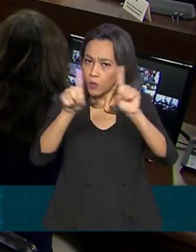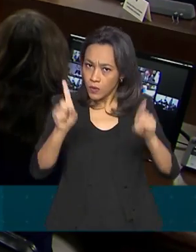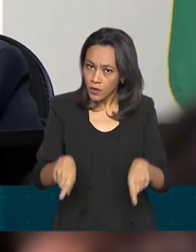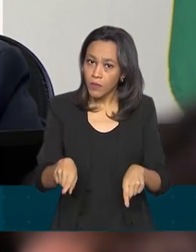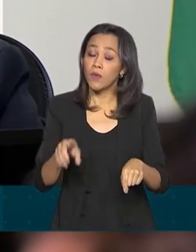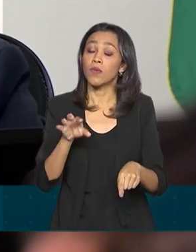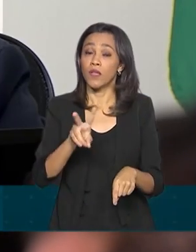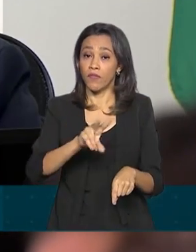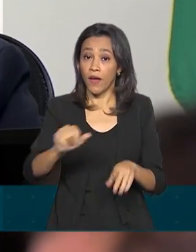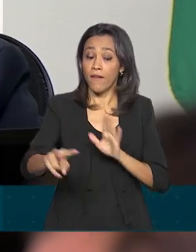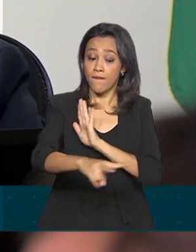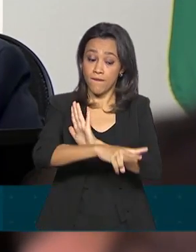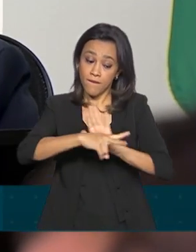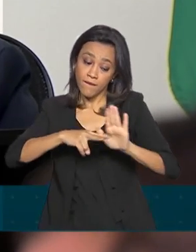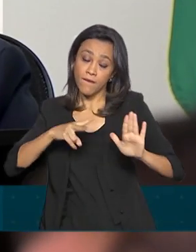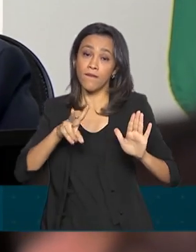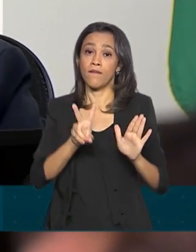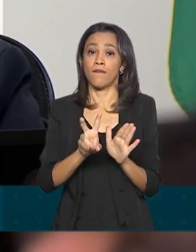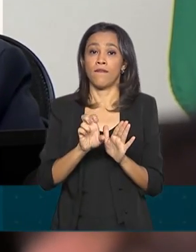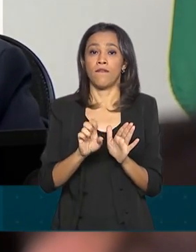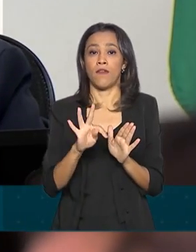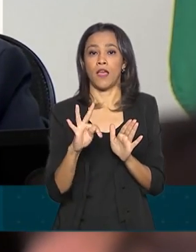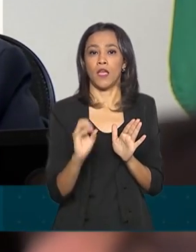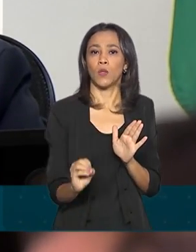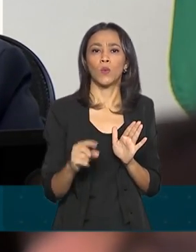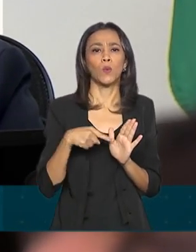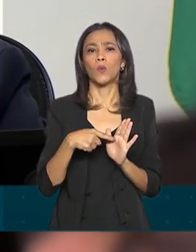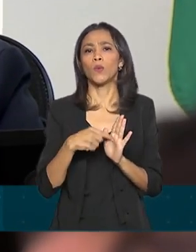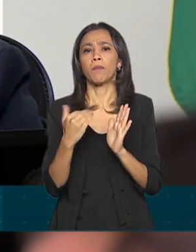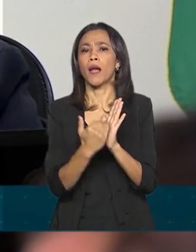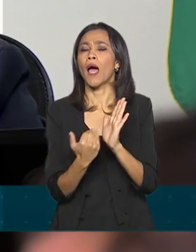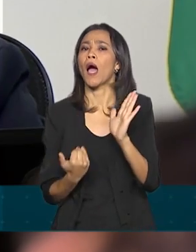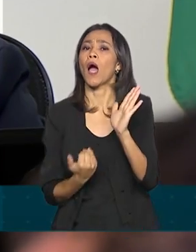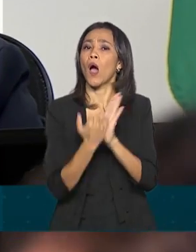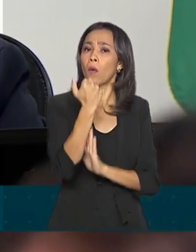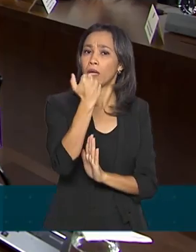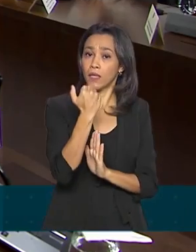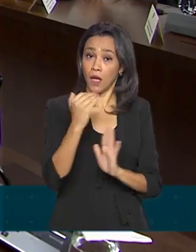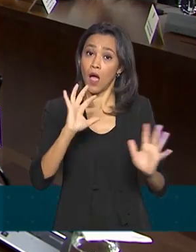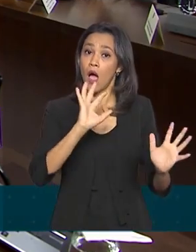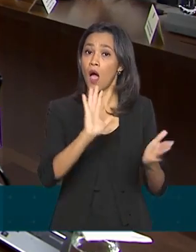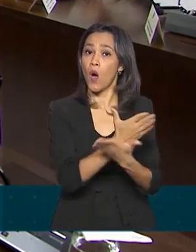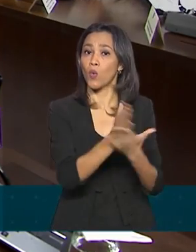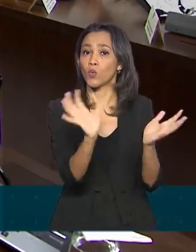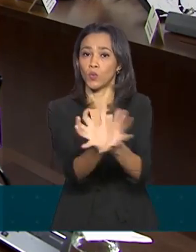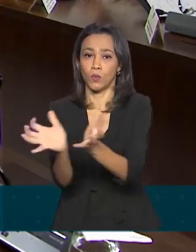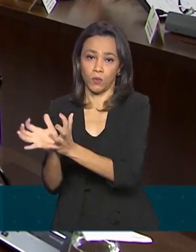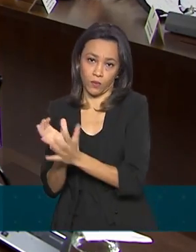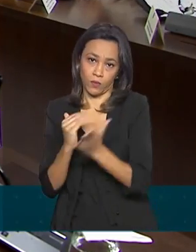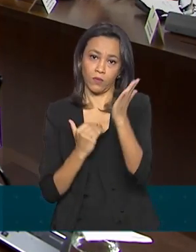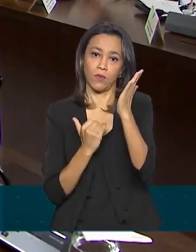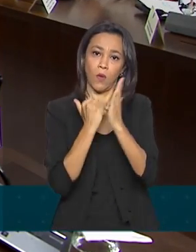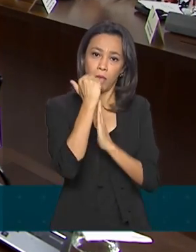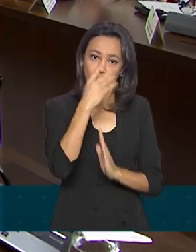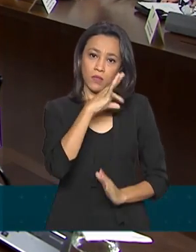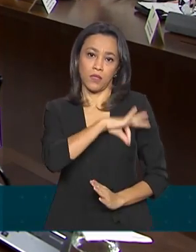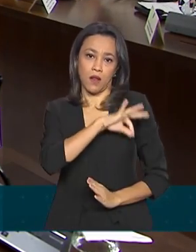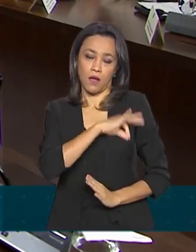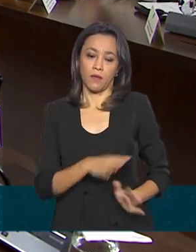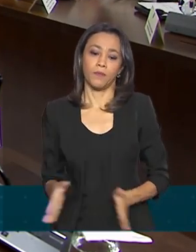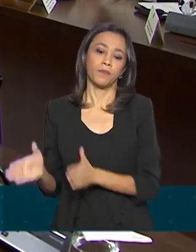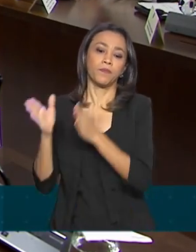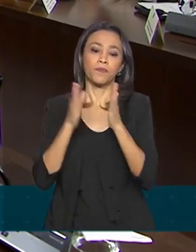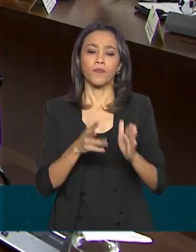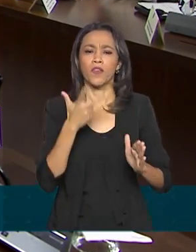deve vetar parte do projeto que garante aumento de salário a algumas categorias. Quando se fala que os informais perderam